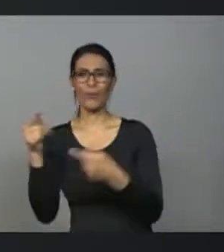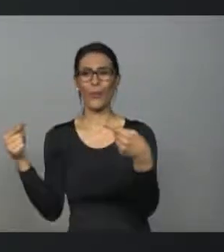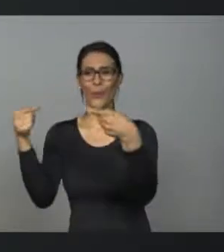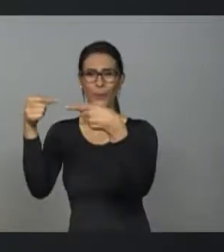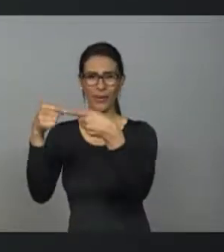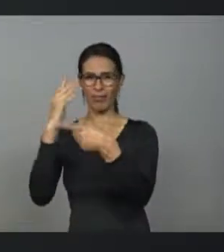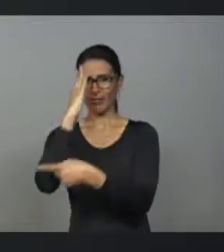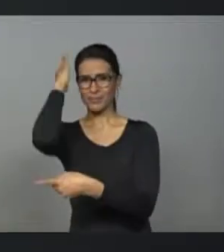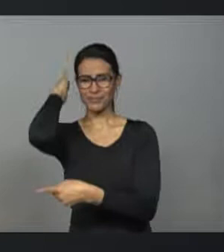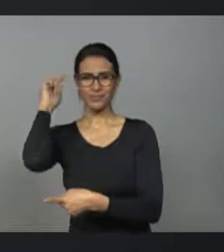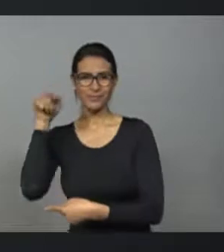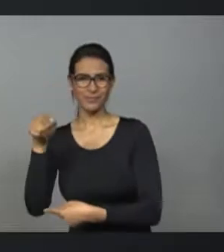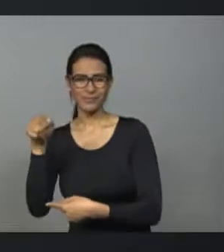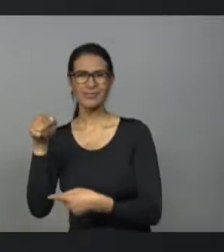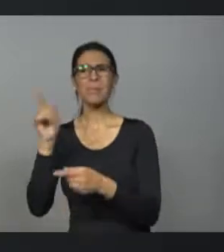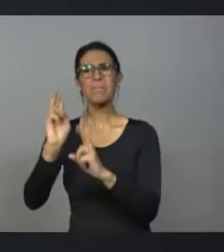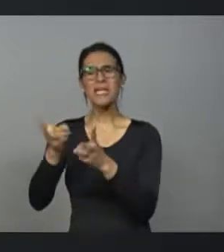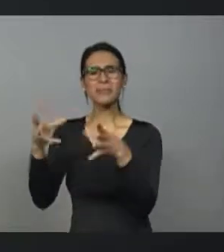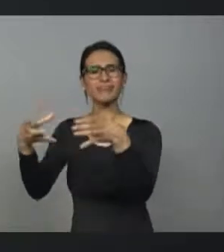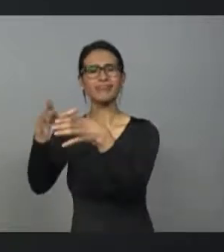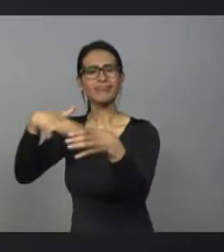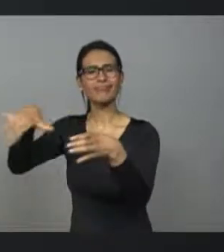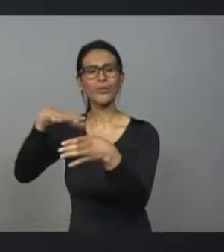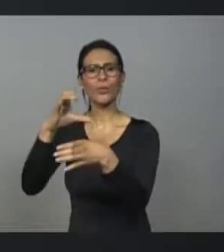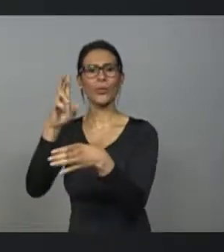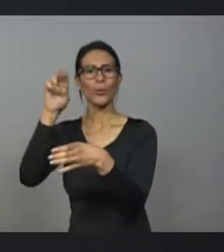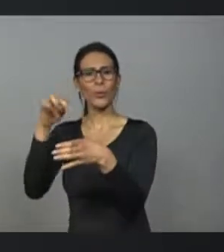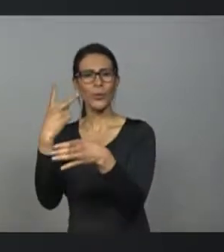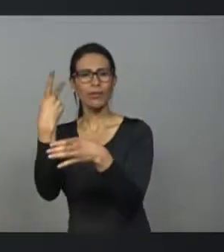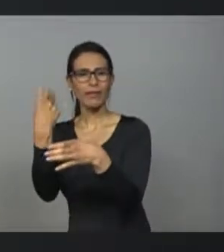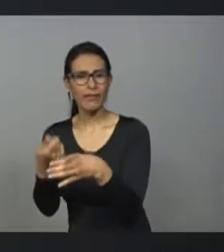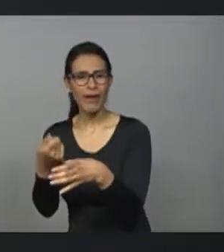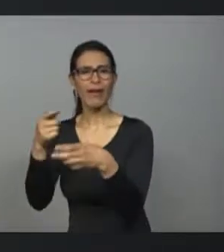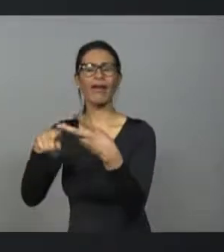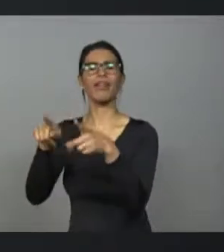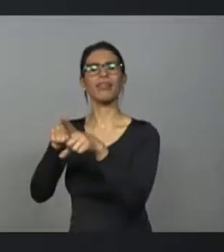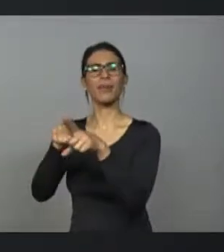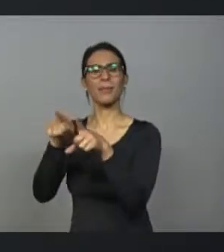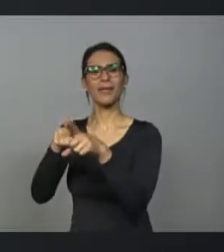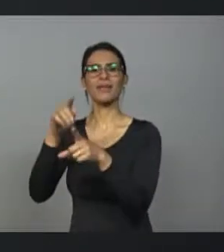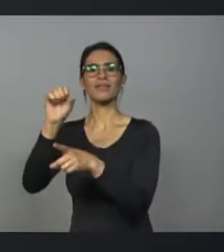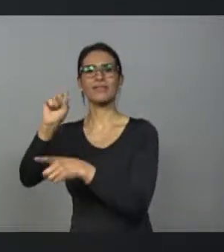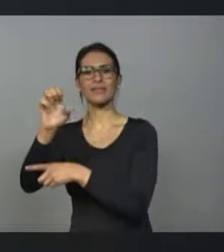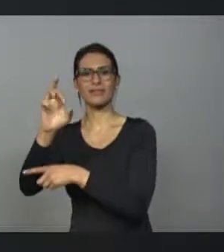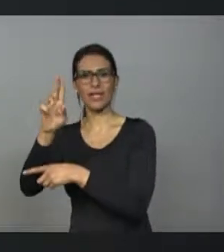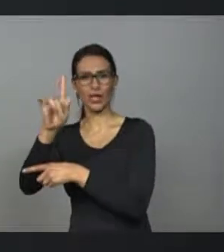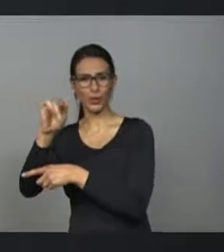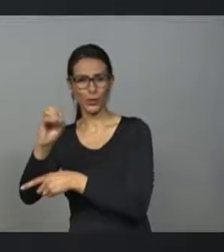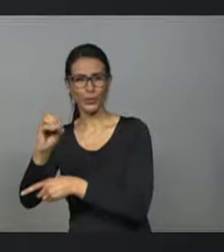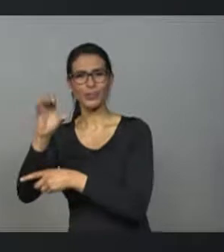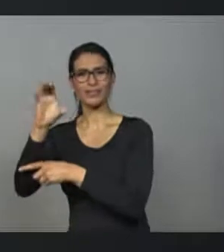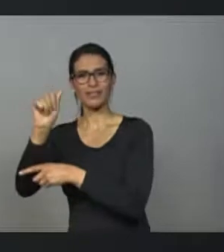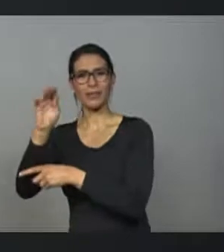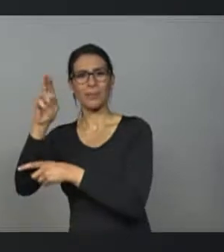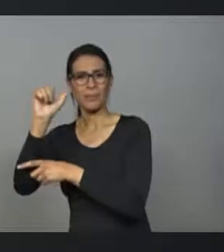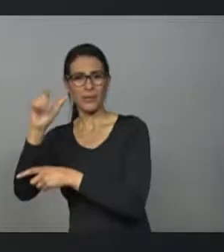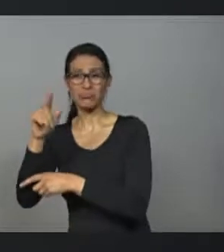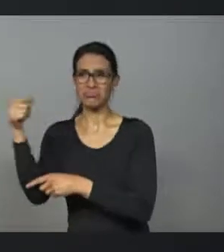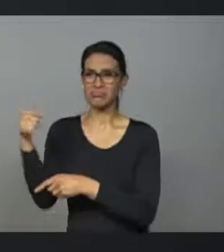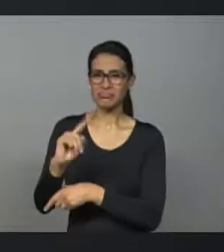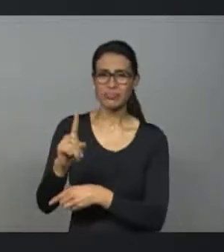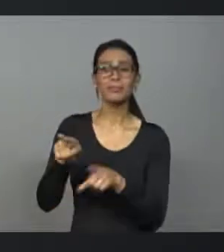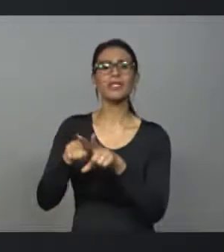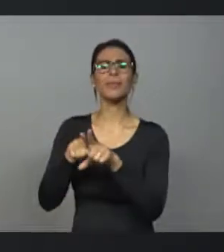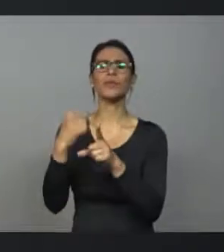mesmo MDB de Eduardo Cunha, de Gedel Vieira Lima, MDB de Sérgio Cabral, que não está aqui conosco. O candidato jovem